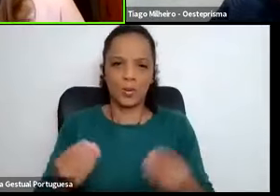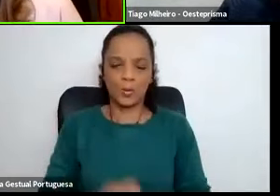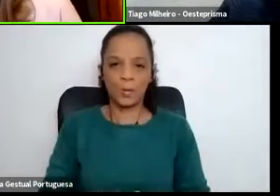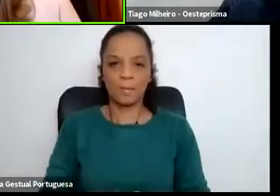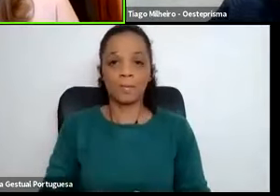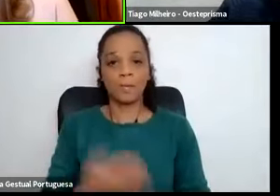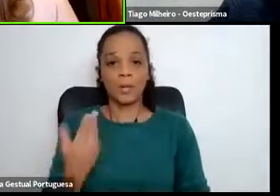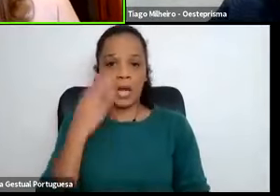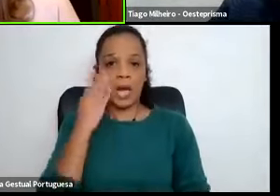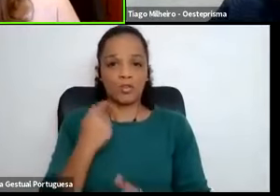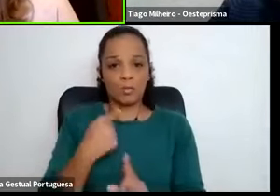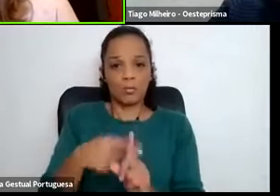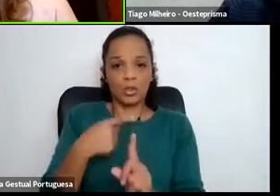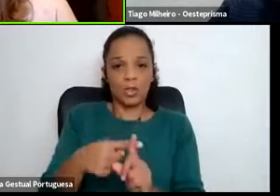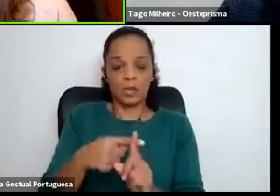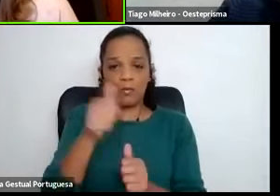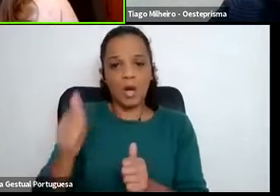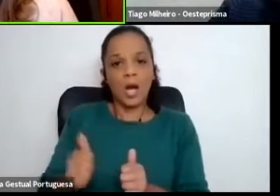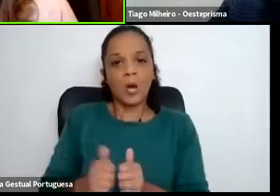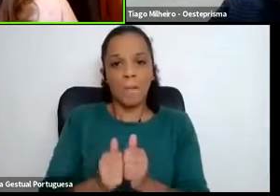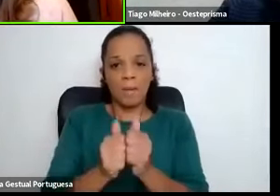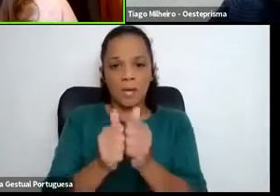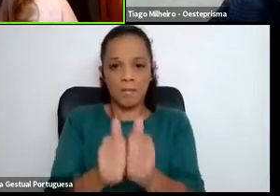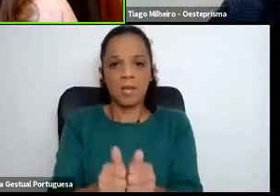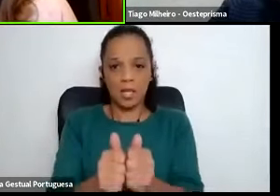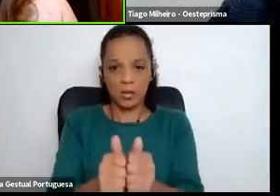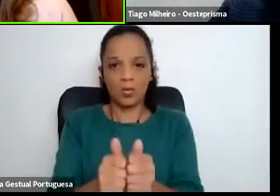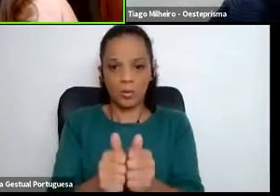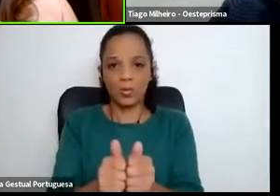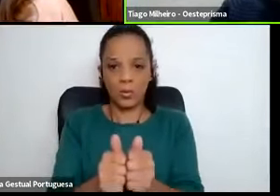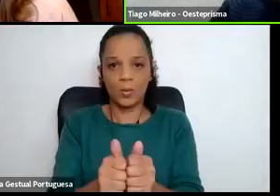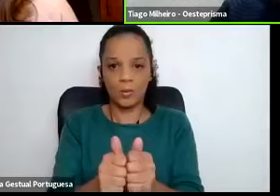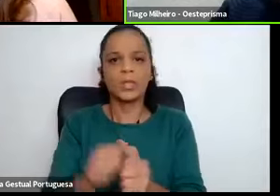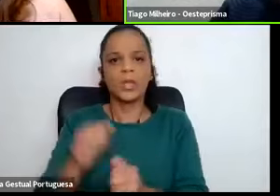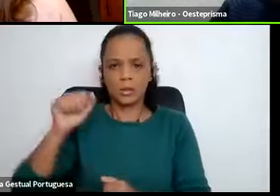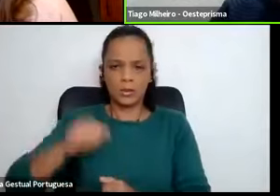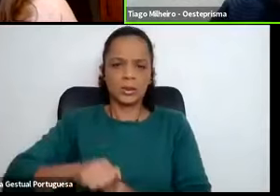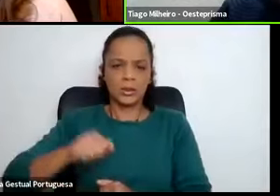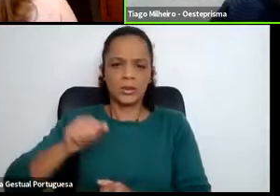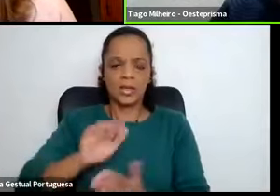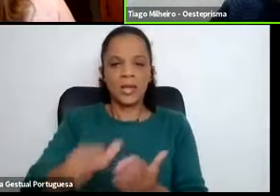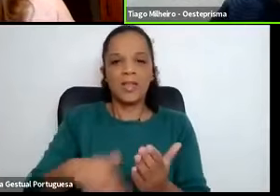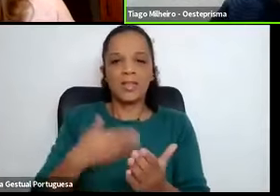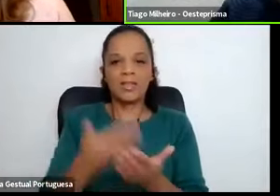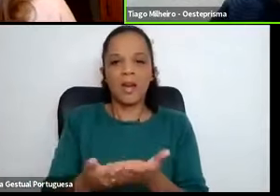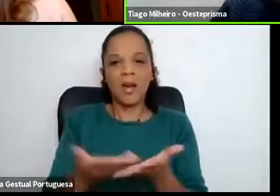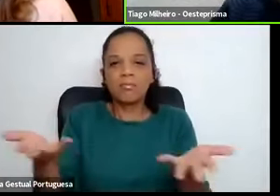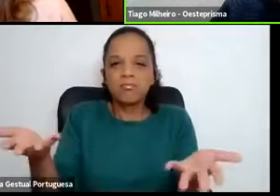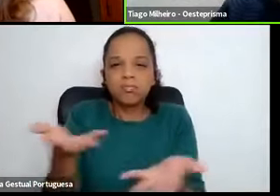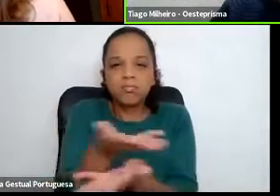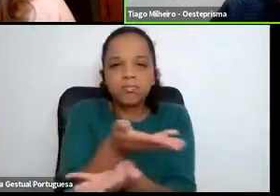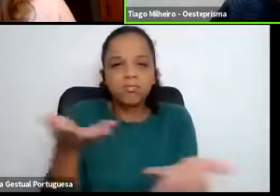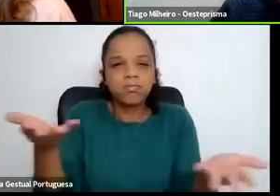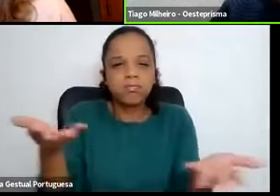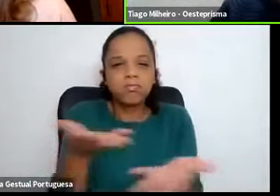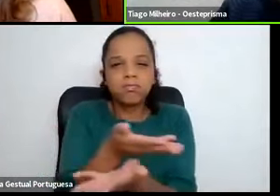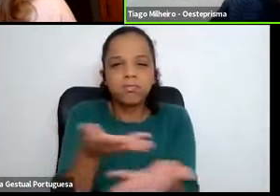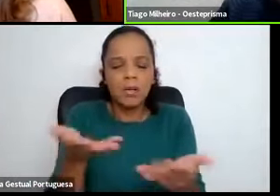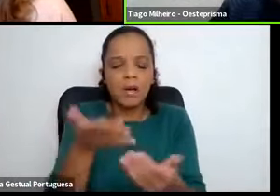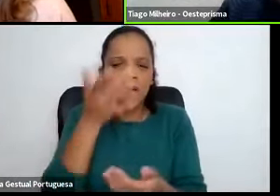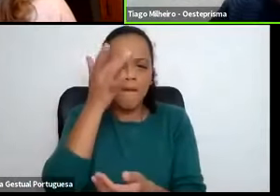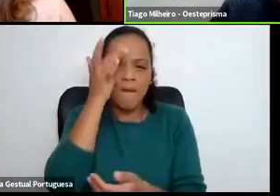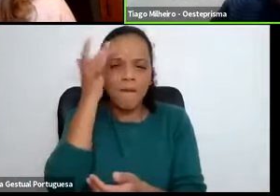considera positivo o acompanhamento que... Sim, cria uma empatia muito grande e é muito fácil,